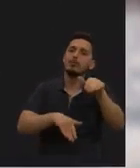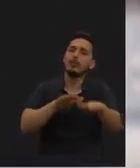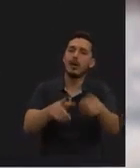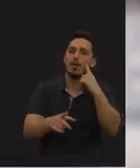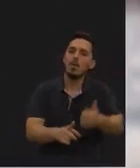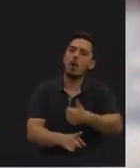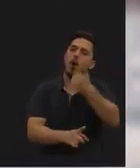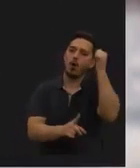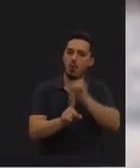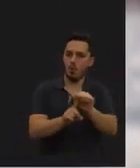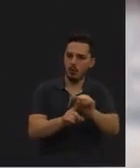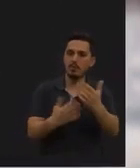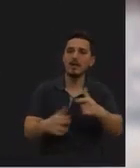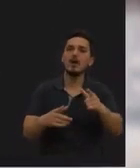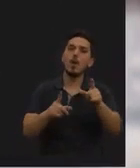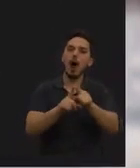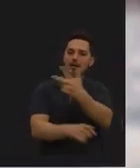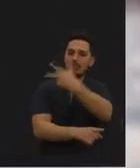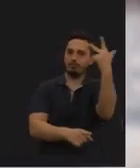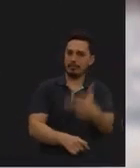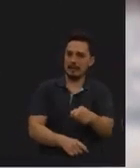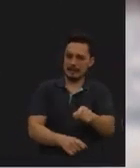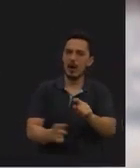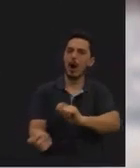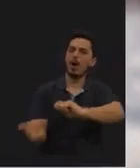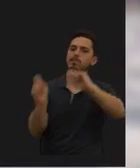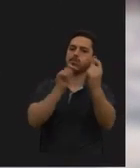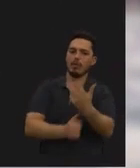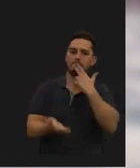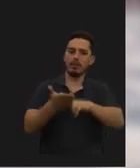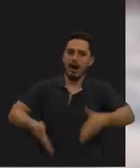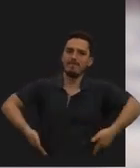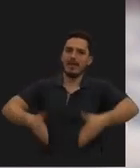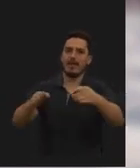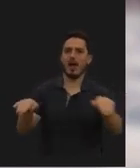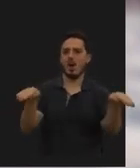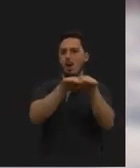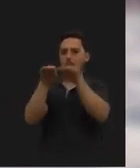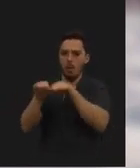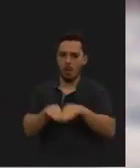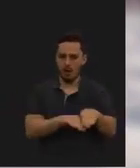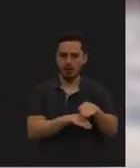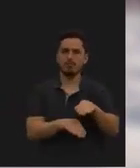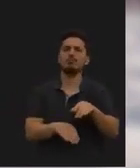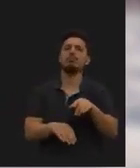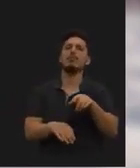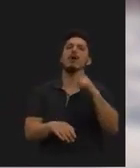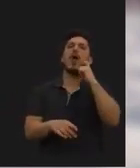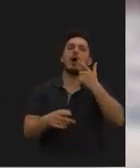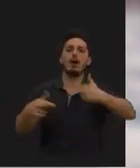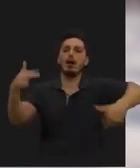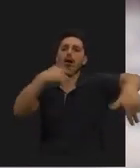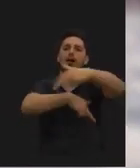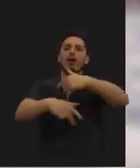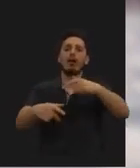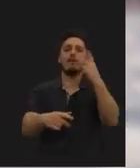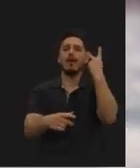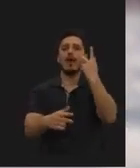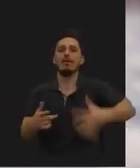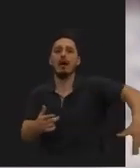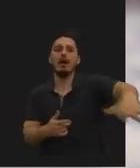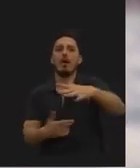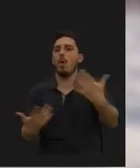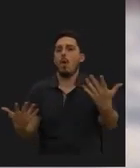aspectos, mas como um todo, transformando-se numa verdadeira Avenida da Igualdade para que nela circula, mora ou quem quer